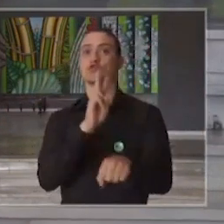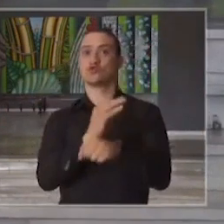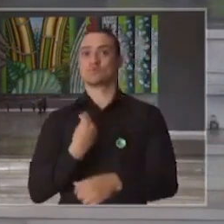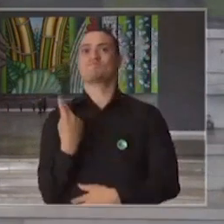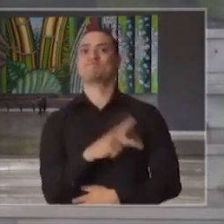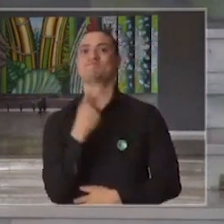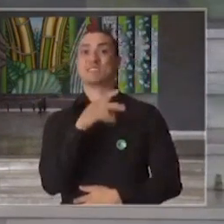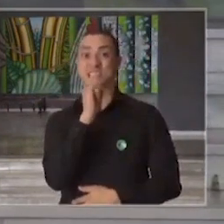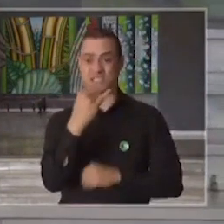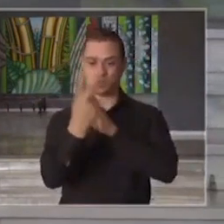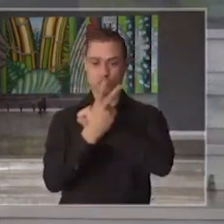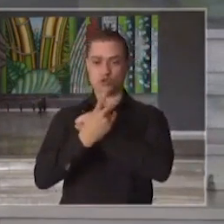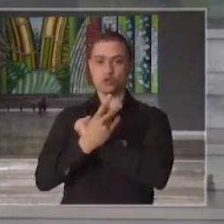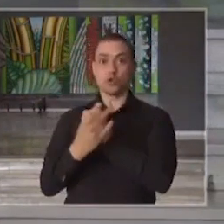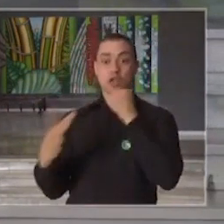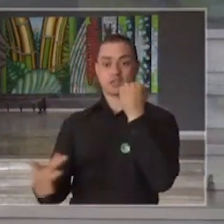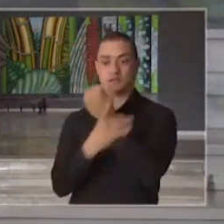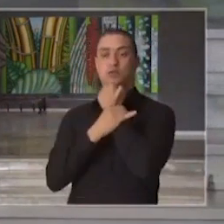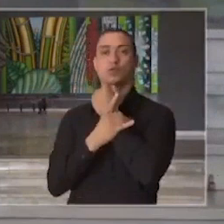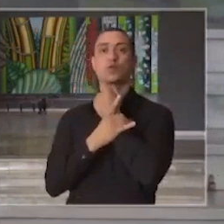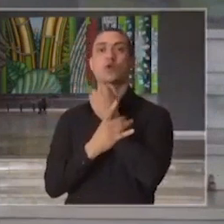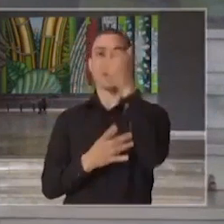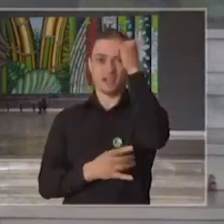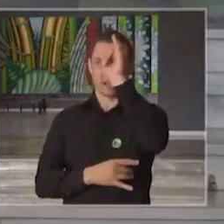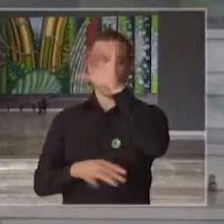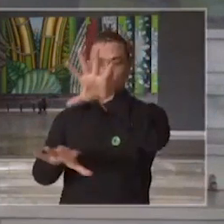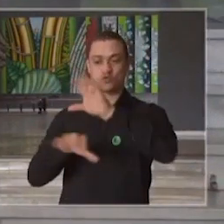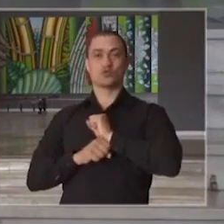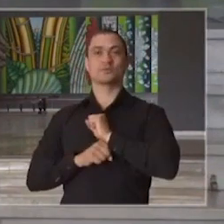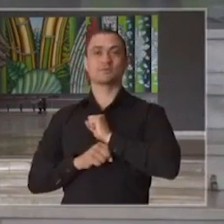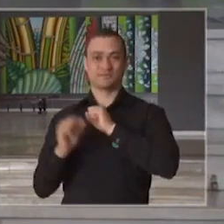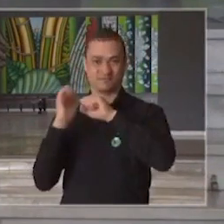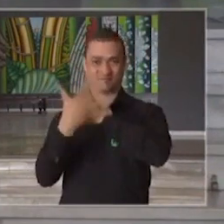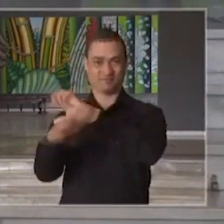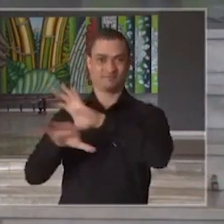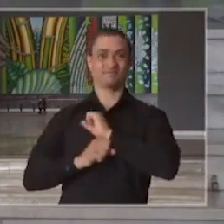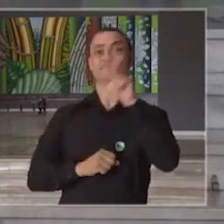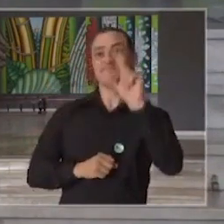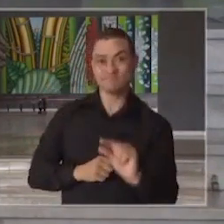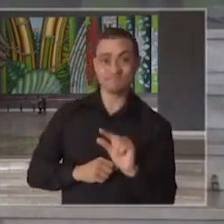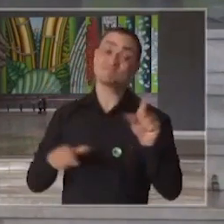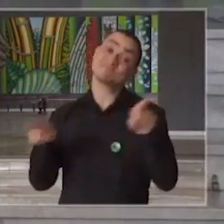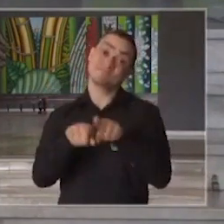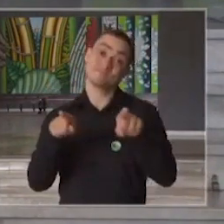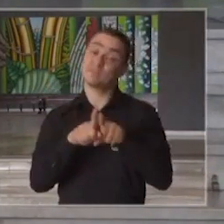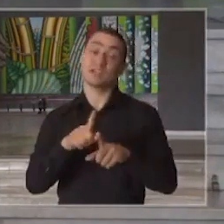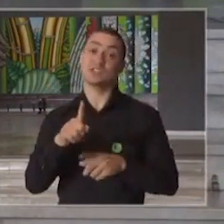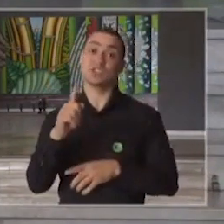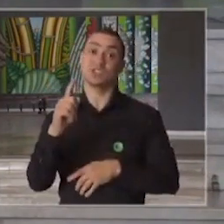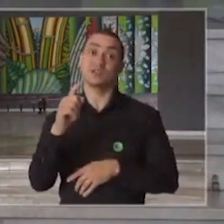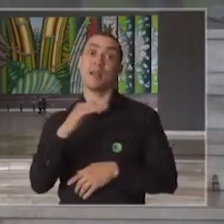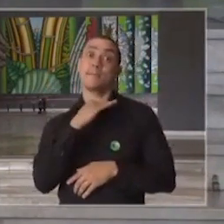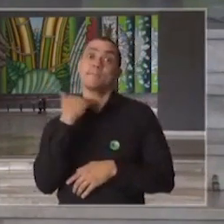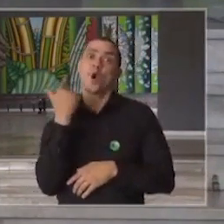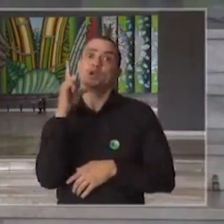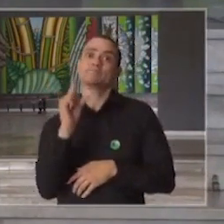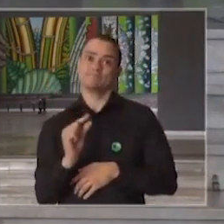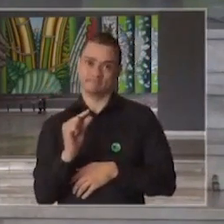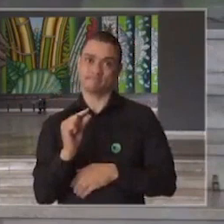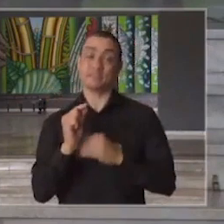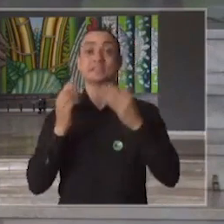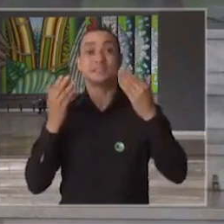estando protegidos, tenham menos possibilidade de estarem infectados e, obviamente, de irem a óbito. Portanto,